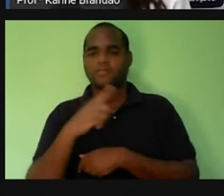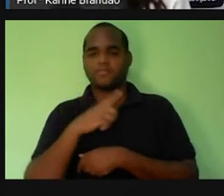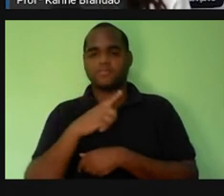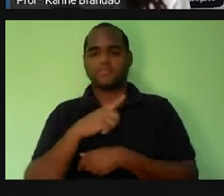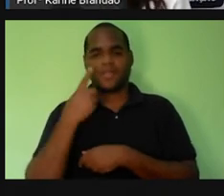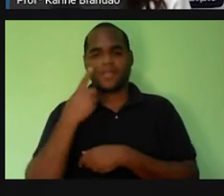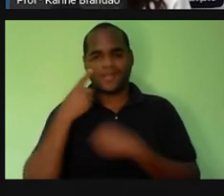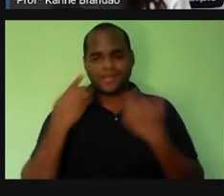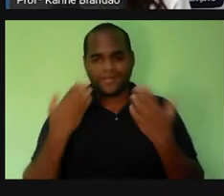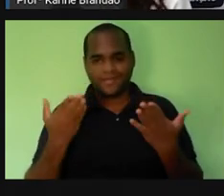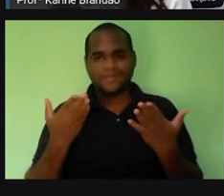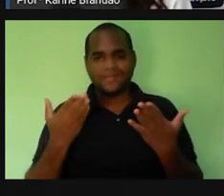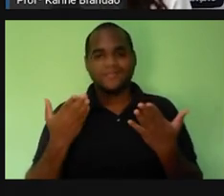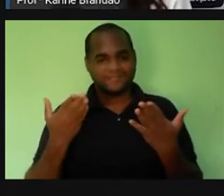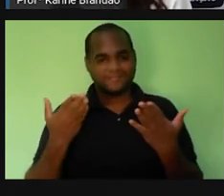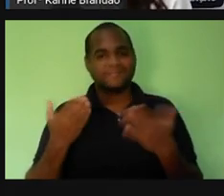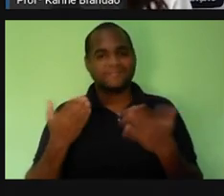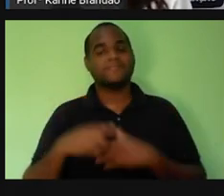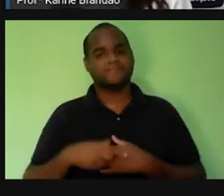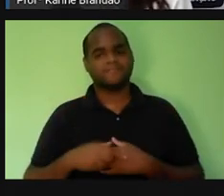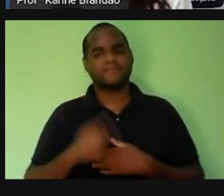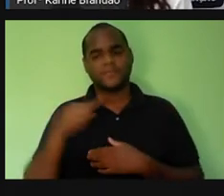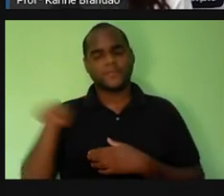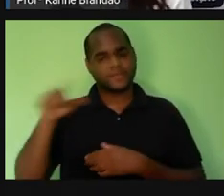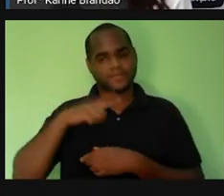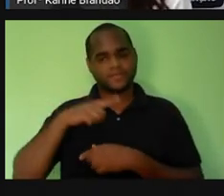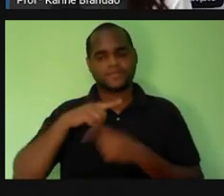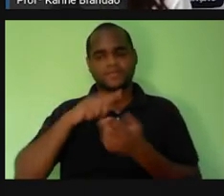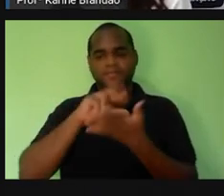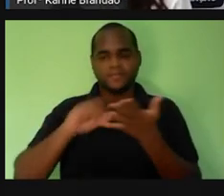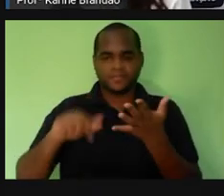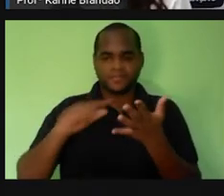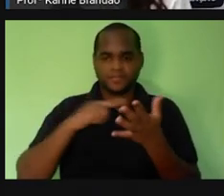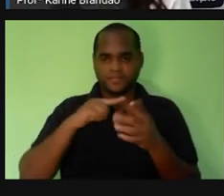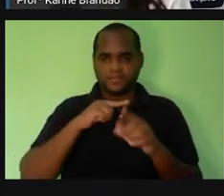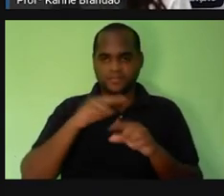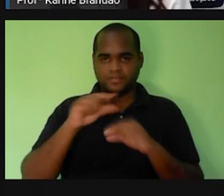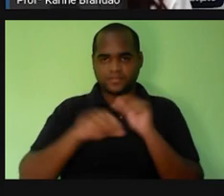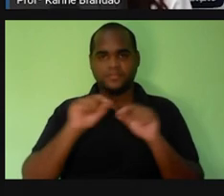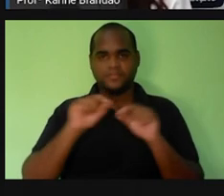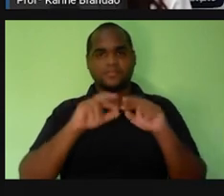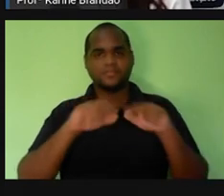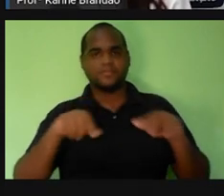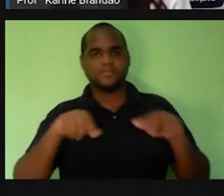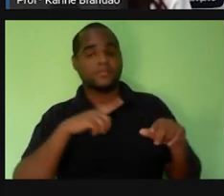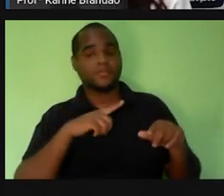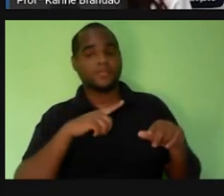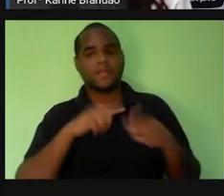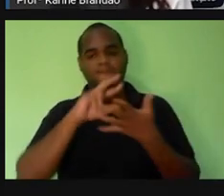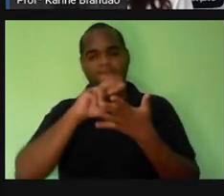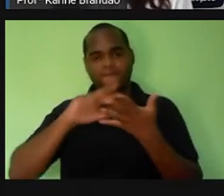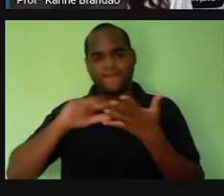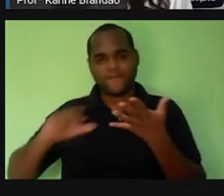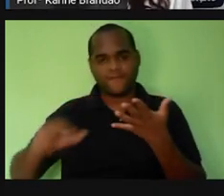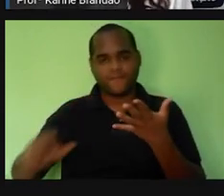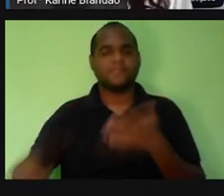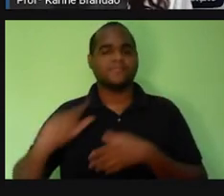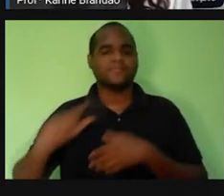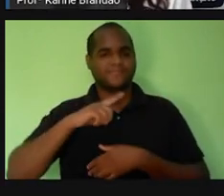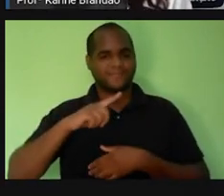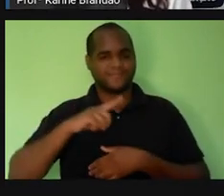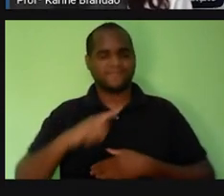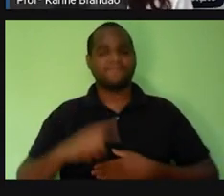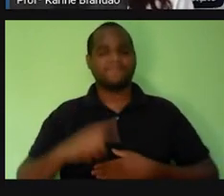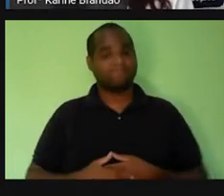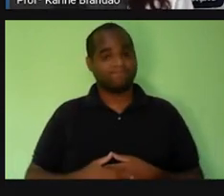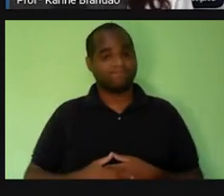organismo aqui, certo? E nós vimos que existem seres vivos que vão ter, vão ser pluricelulares. Pluri vem de